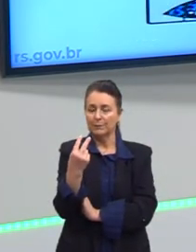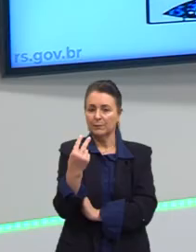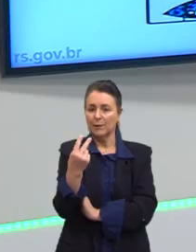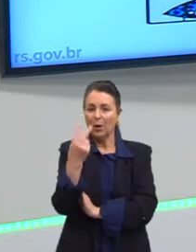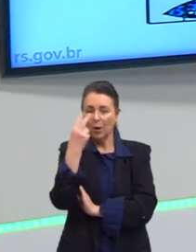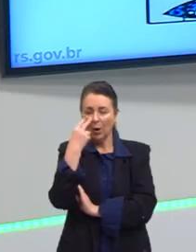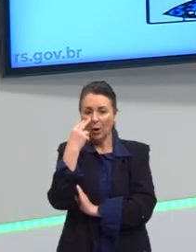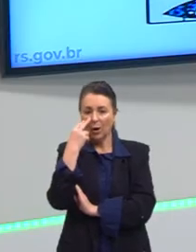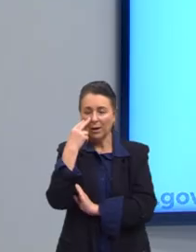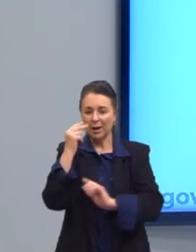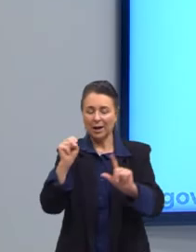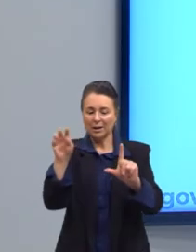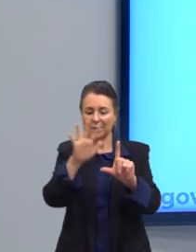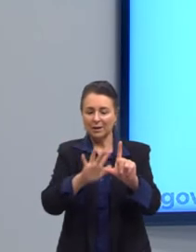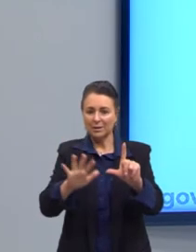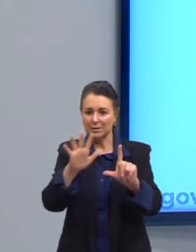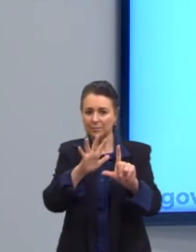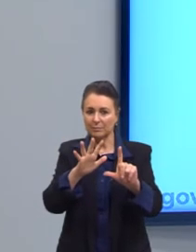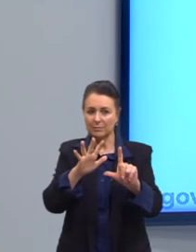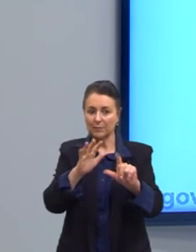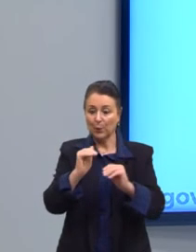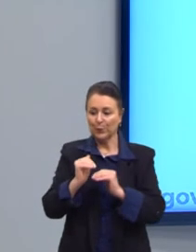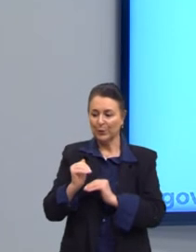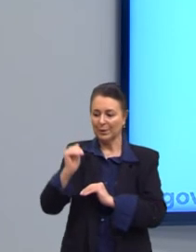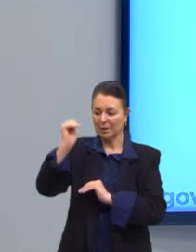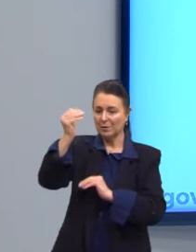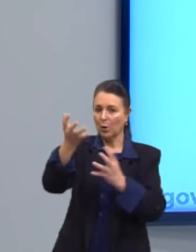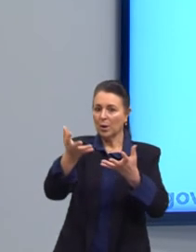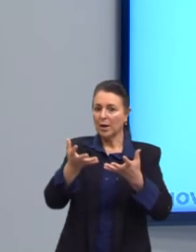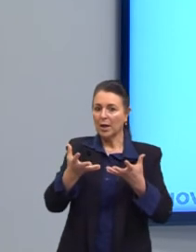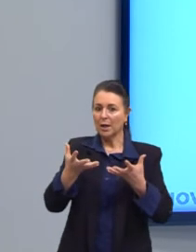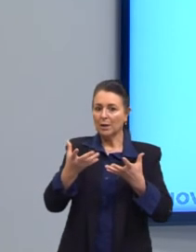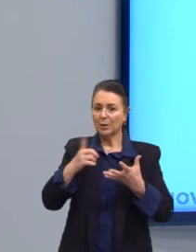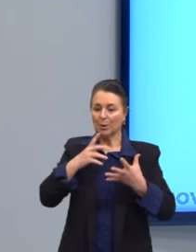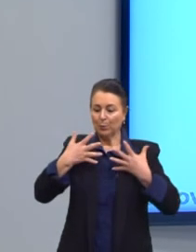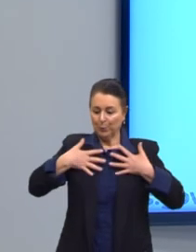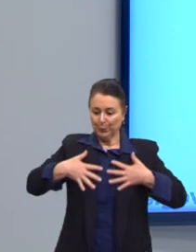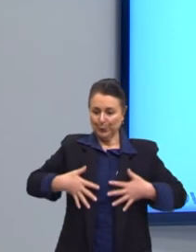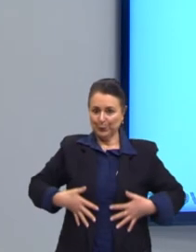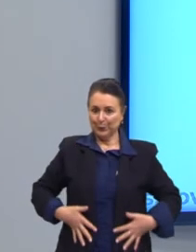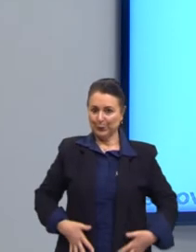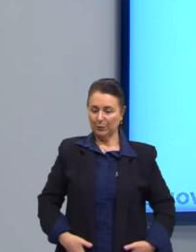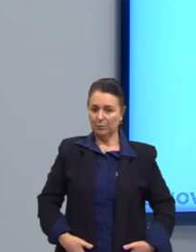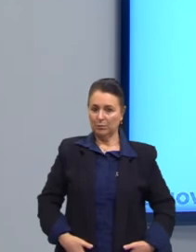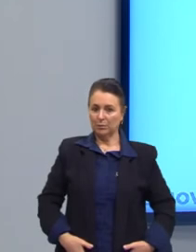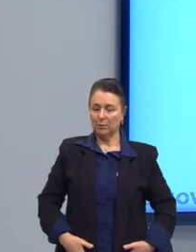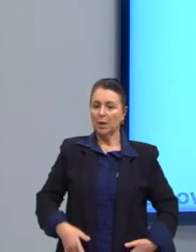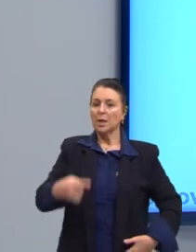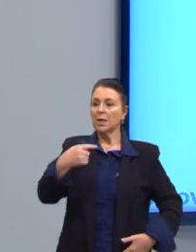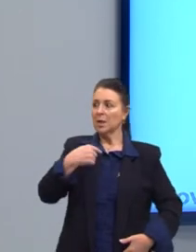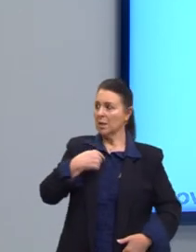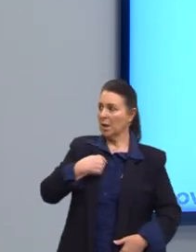Olha a charge, né? Quando eu crescer, quero ter muitos vestidos e eu muita cultura.